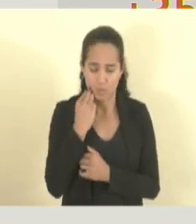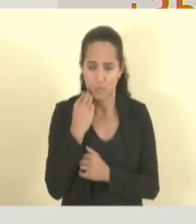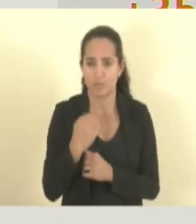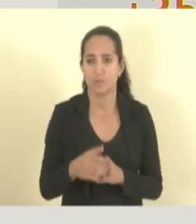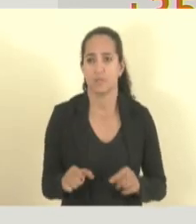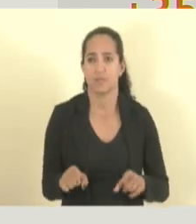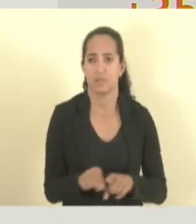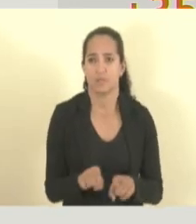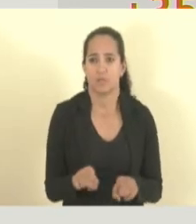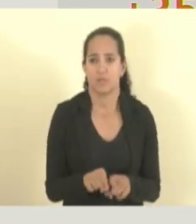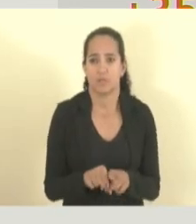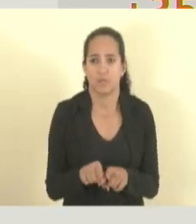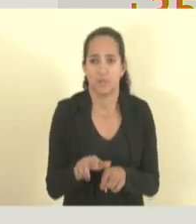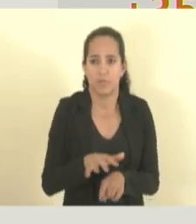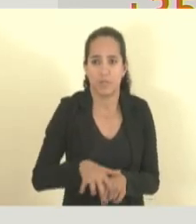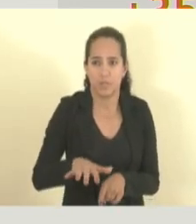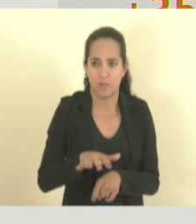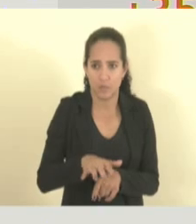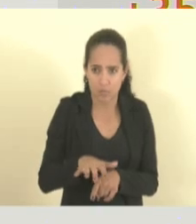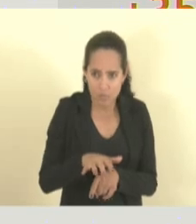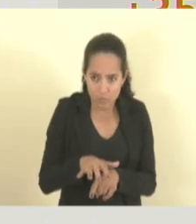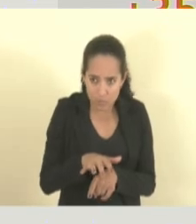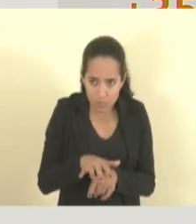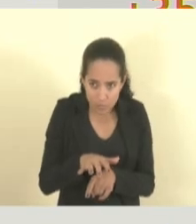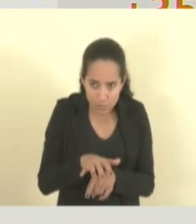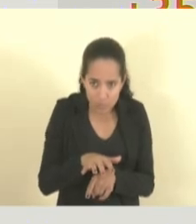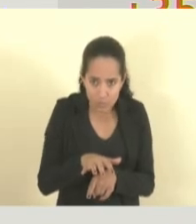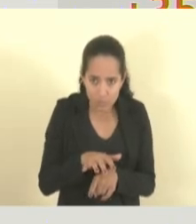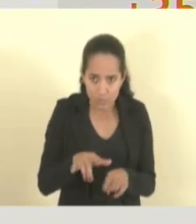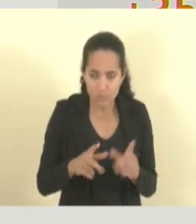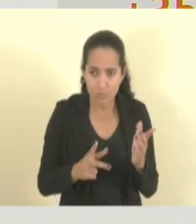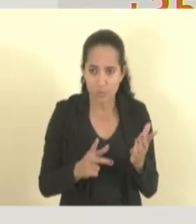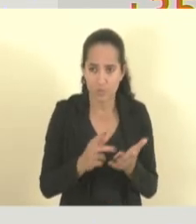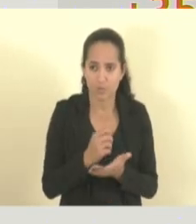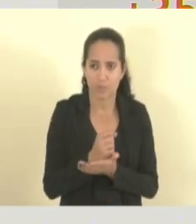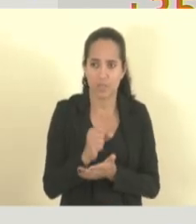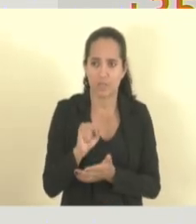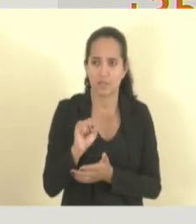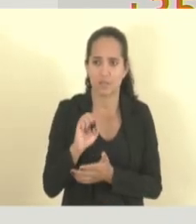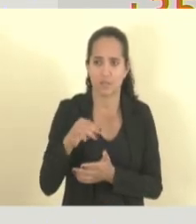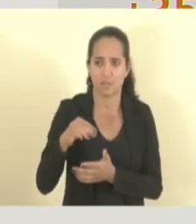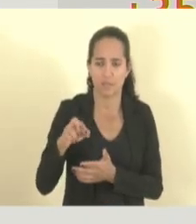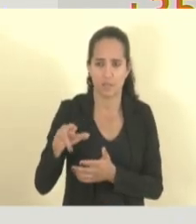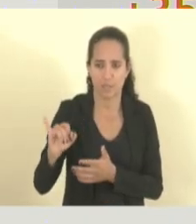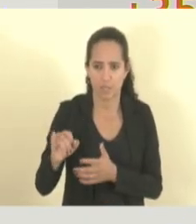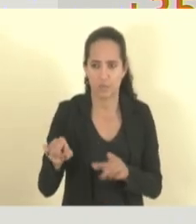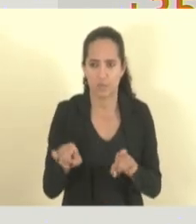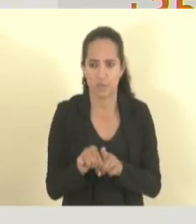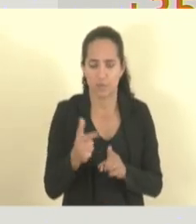No semiárido, foram contratados 28 bilhões de operações.